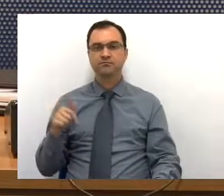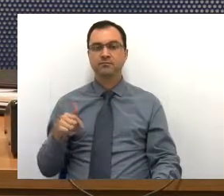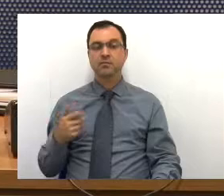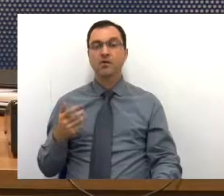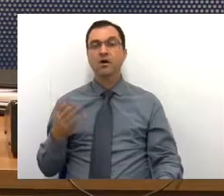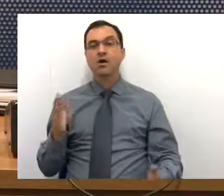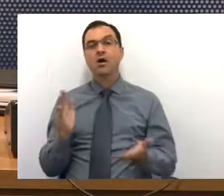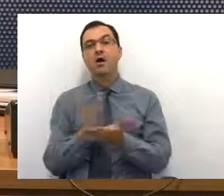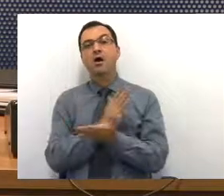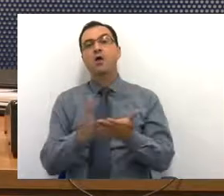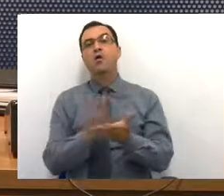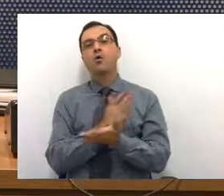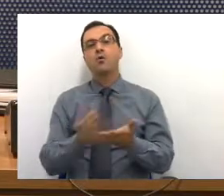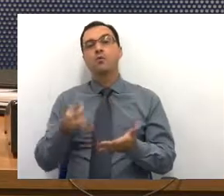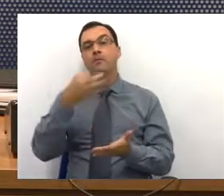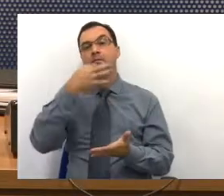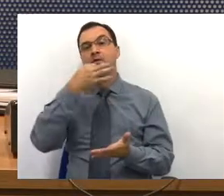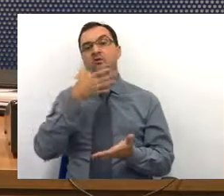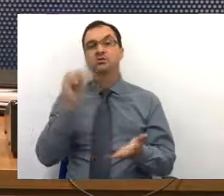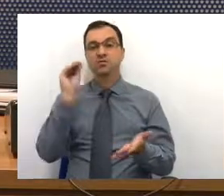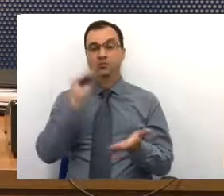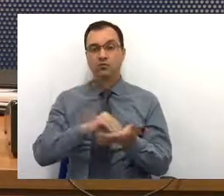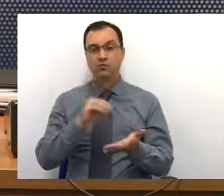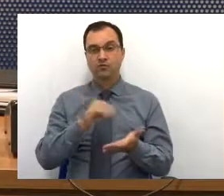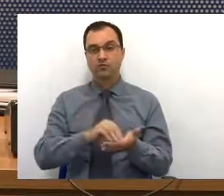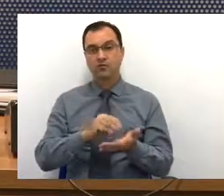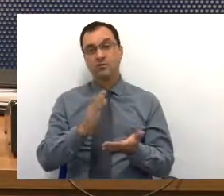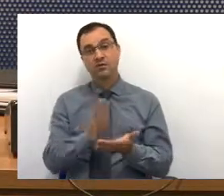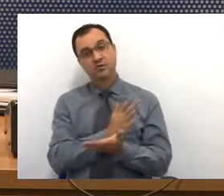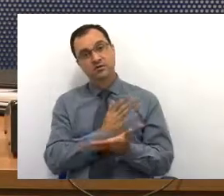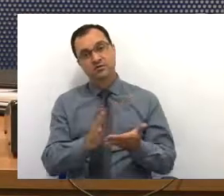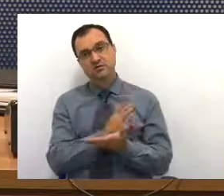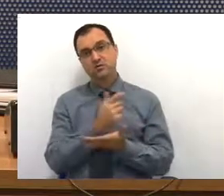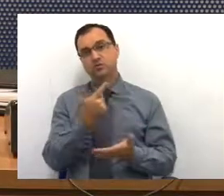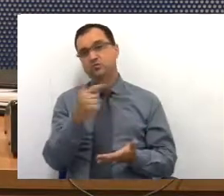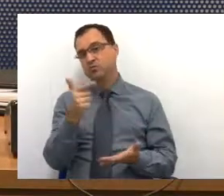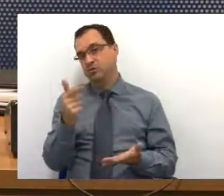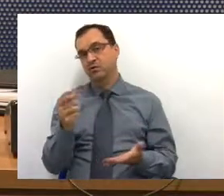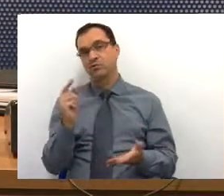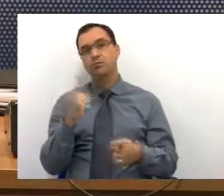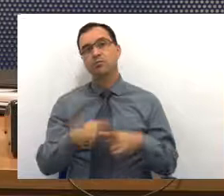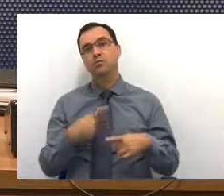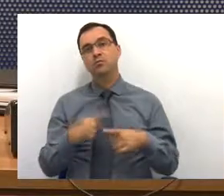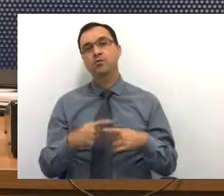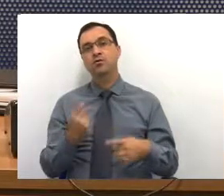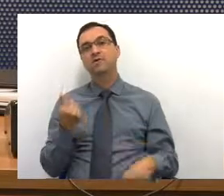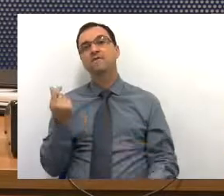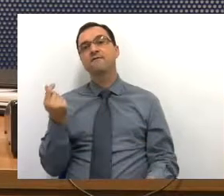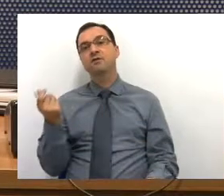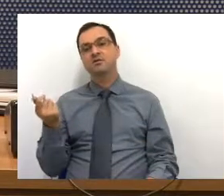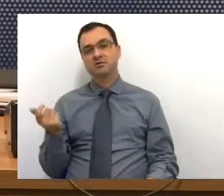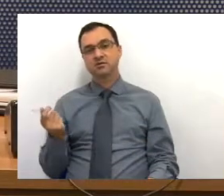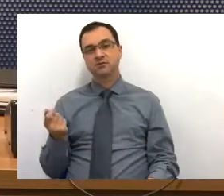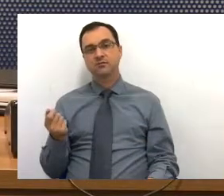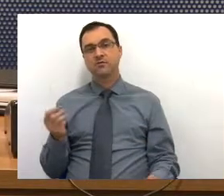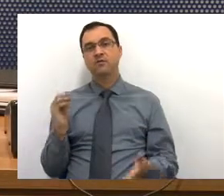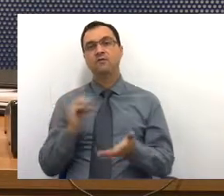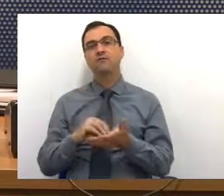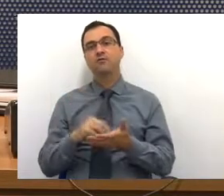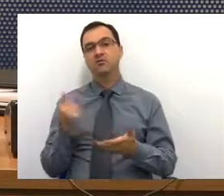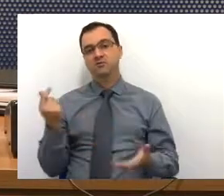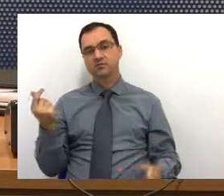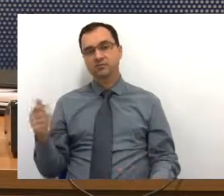algum medicamento que falta, às vezes, não é pela questão financeira da falta de